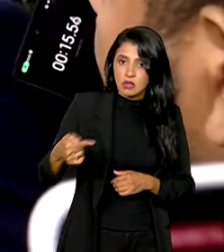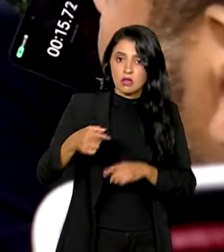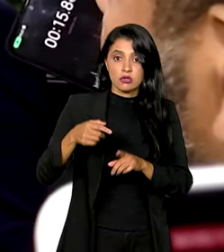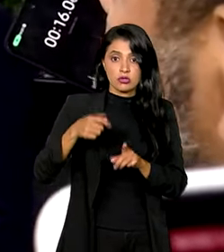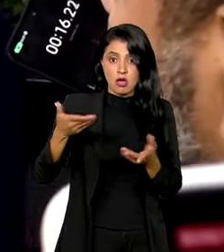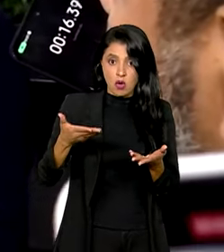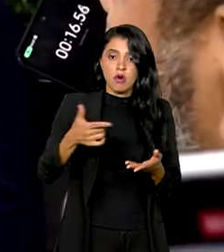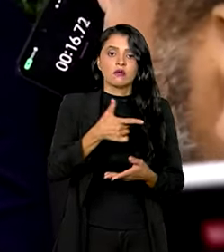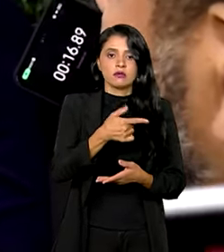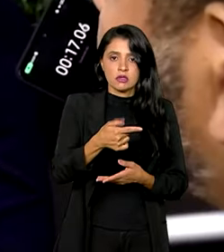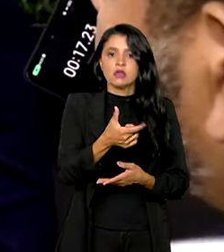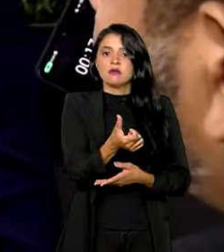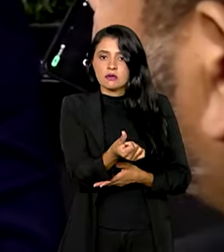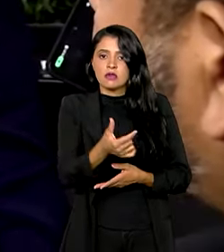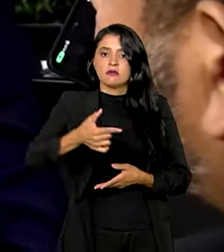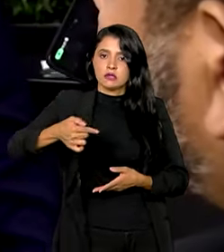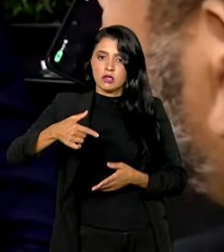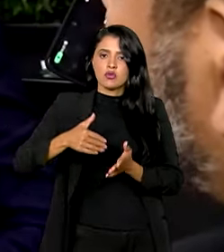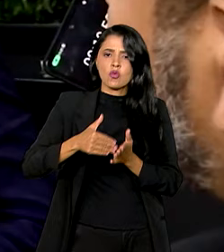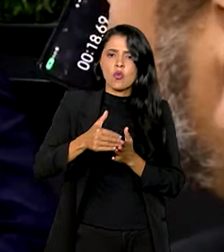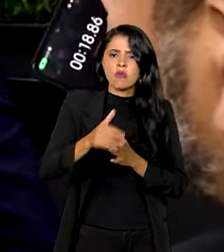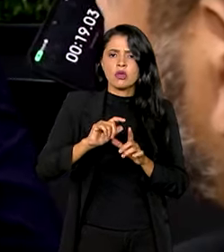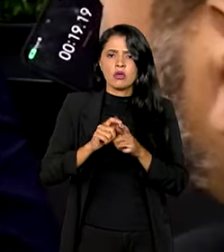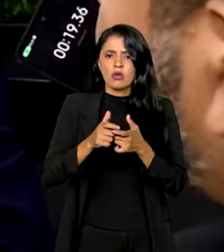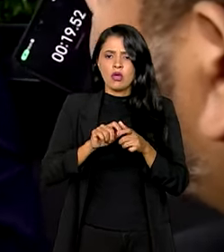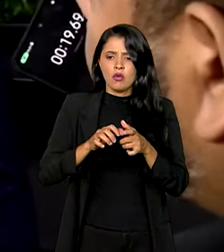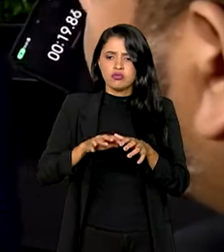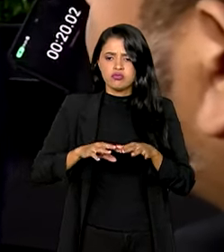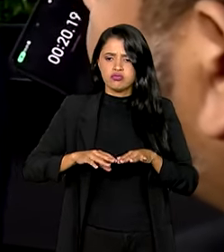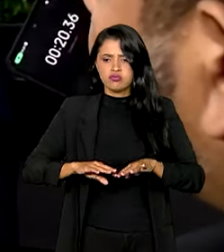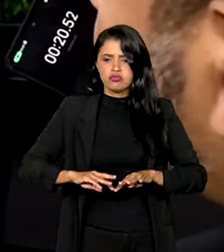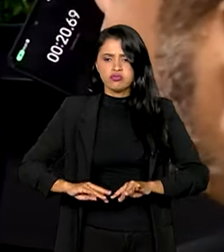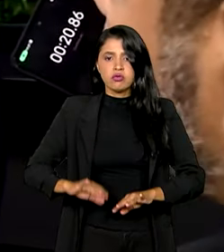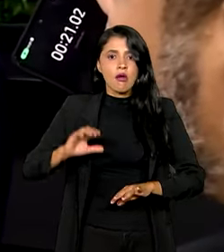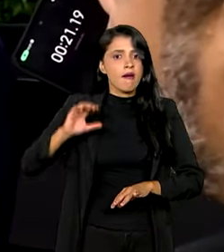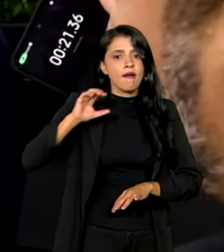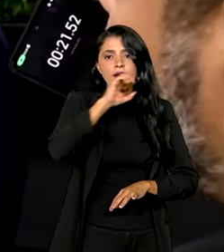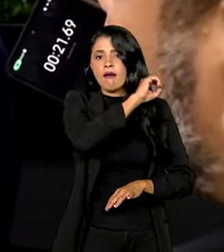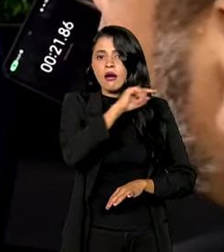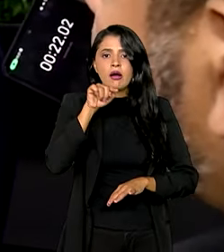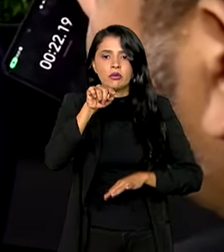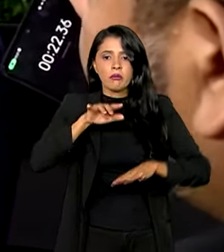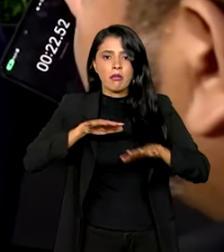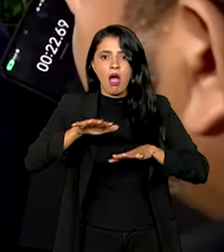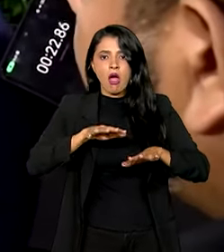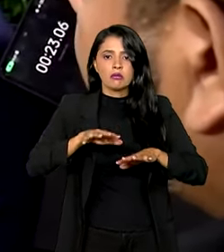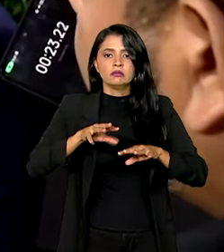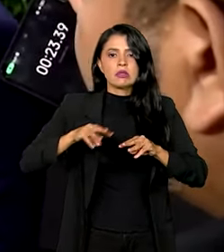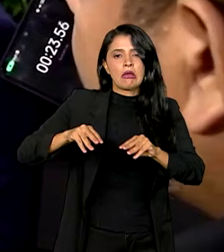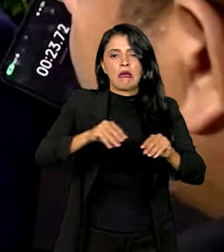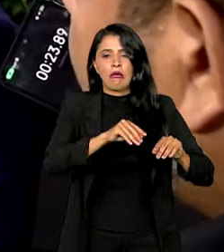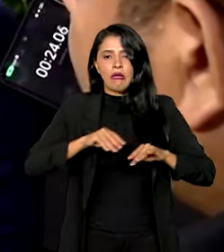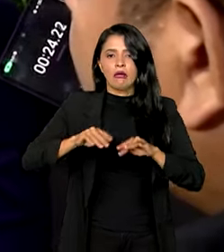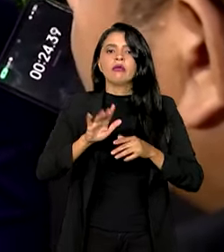agora, 26, 27, aí ele começou a se intensificar o movimento de terra, inclusive a velocidade da movimentação da terra, que é um